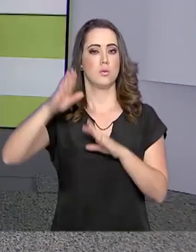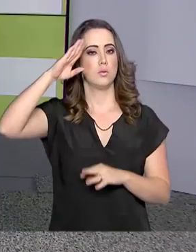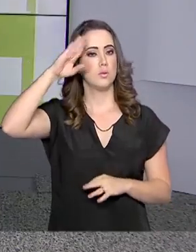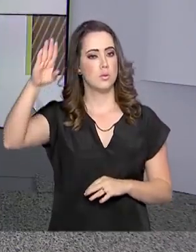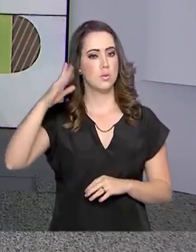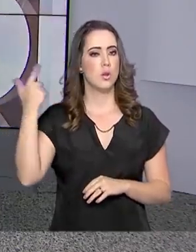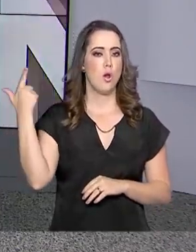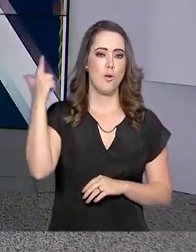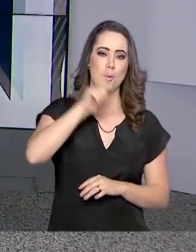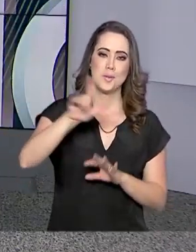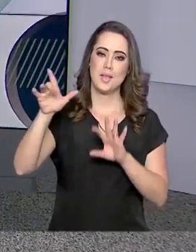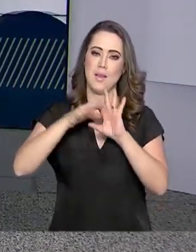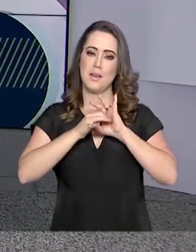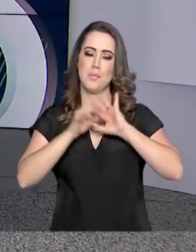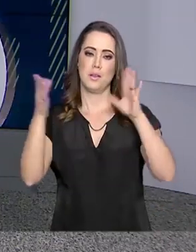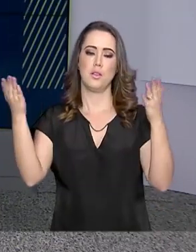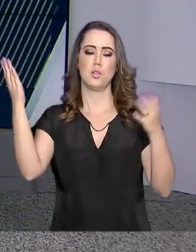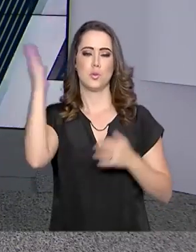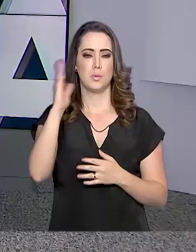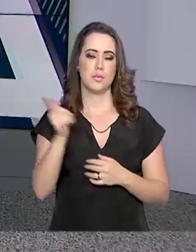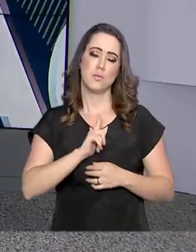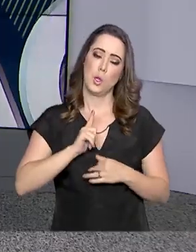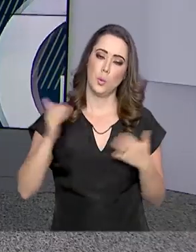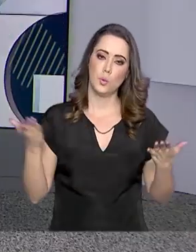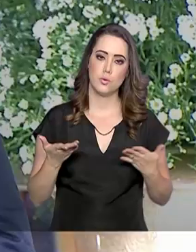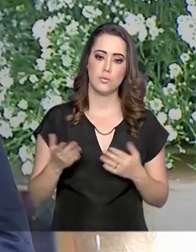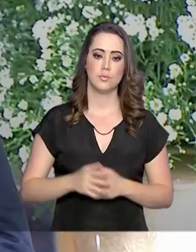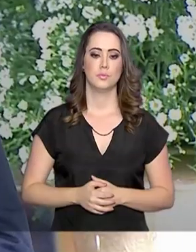na conquista da liberdade que o Brasil tem hoje.